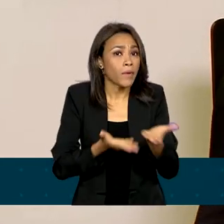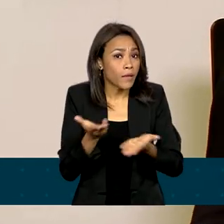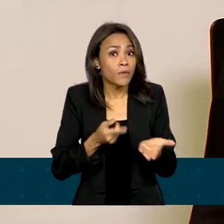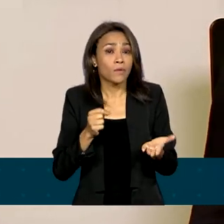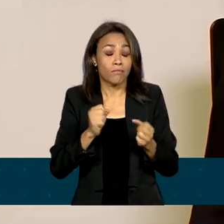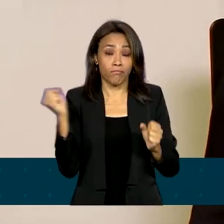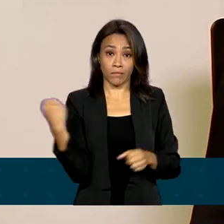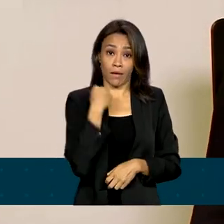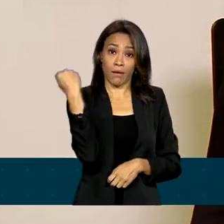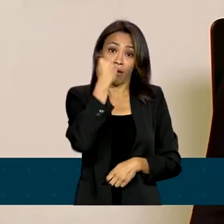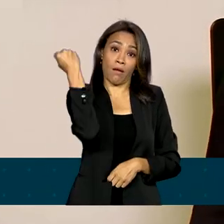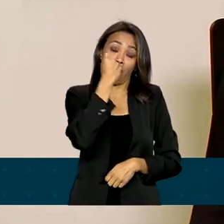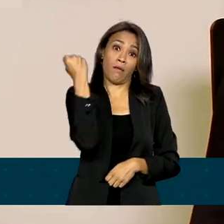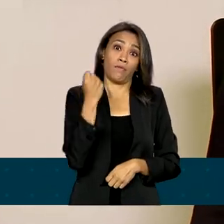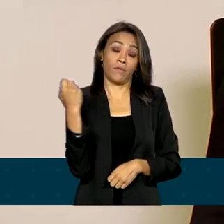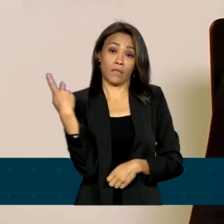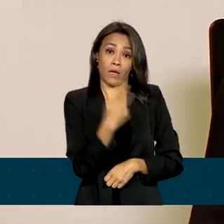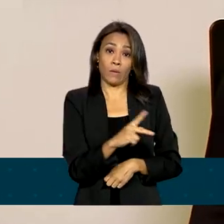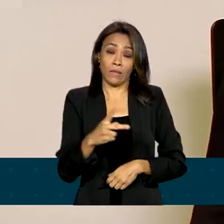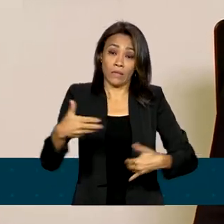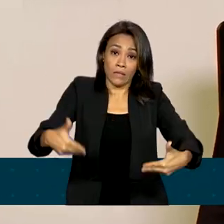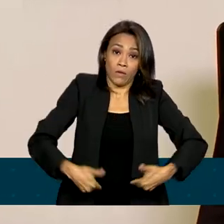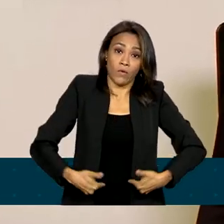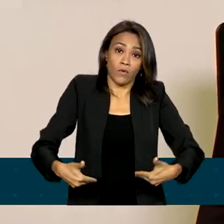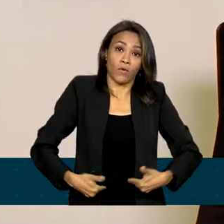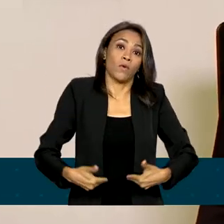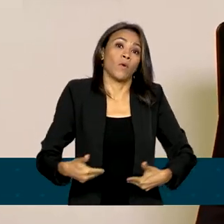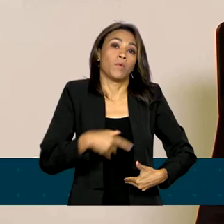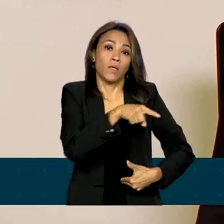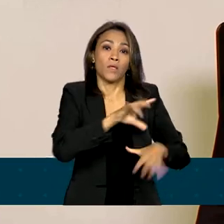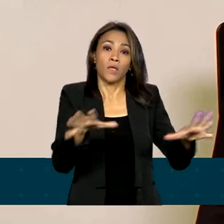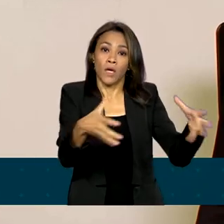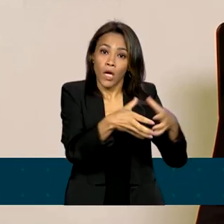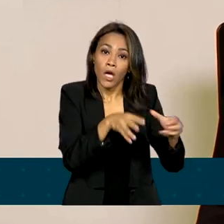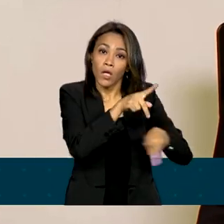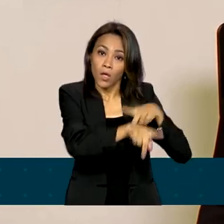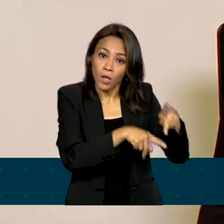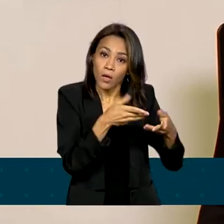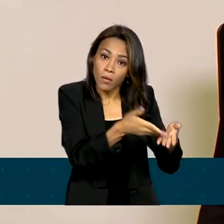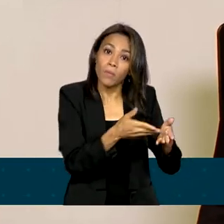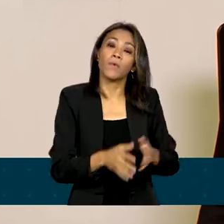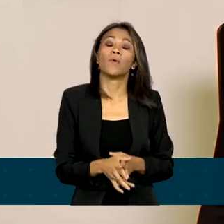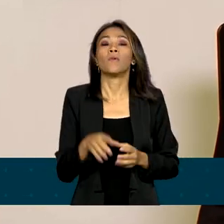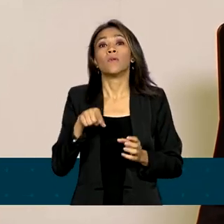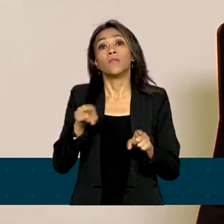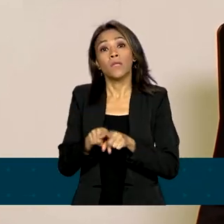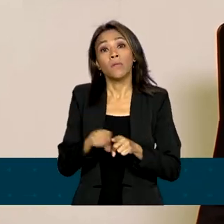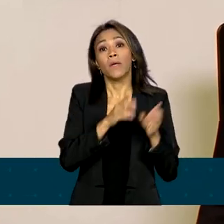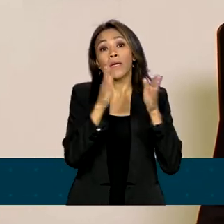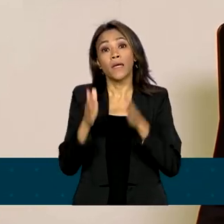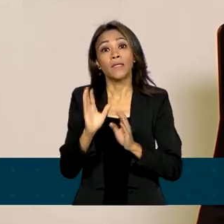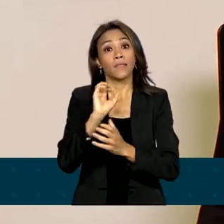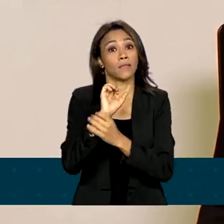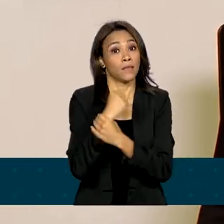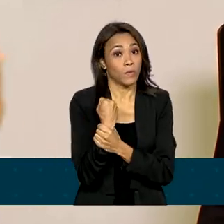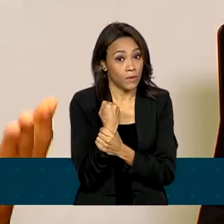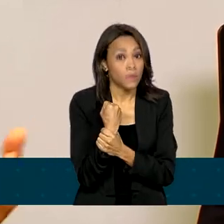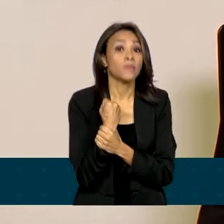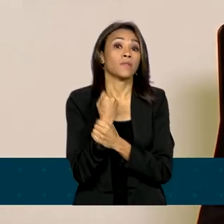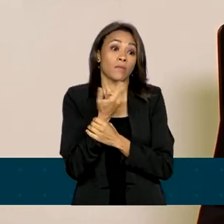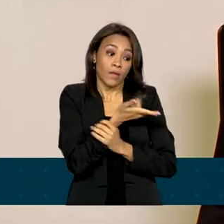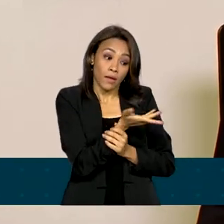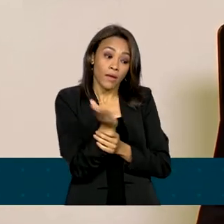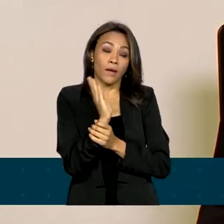situação de fome que está assolando essas comunidades, a parte de segurança para que essas pessoas